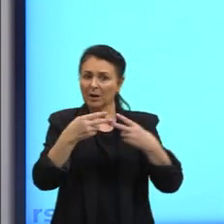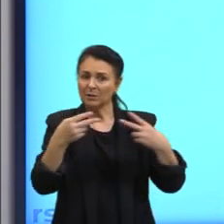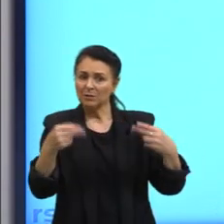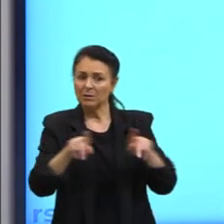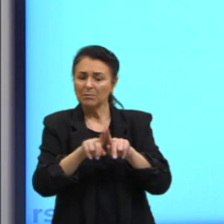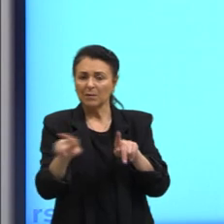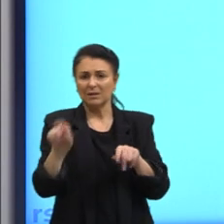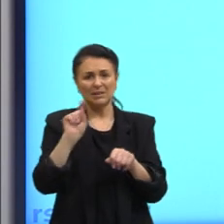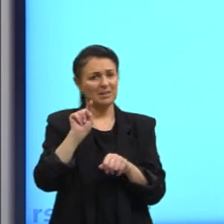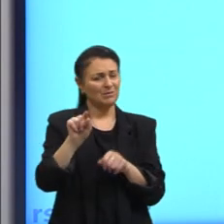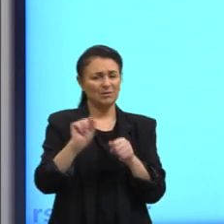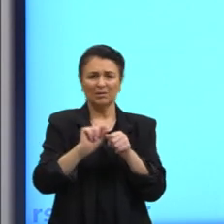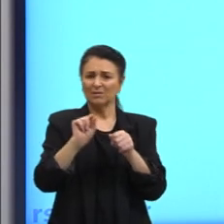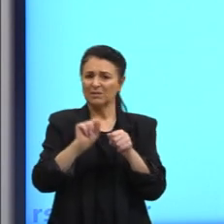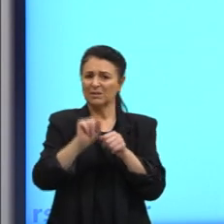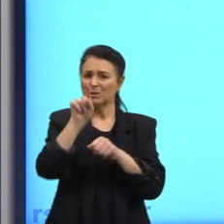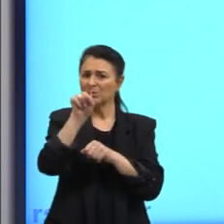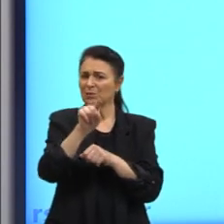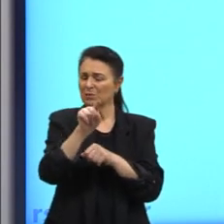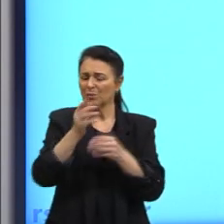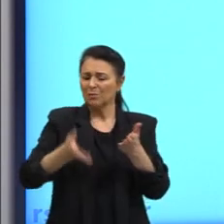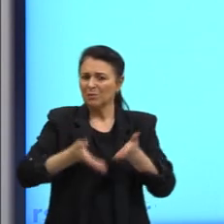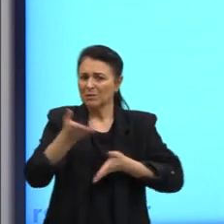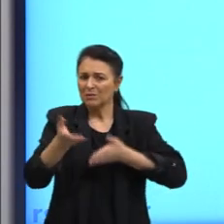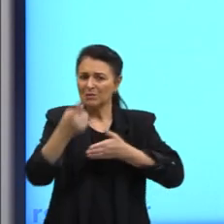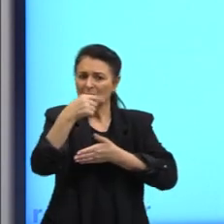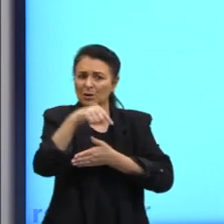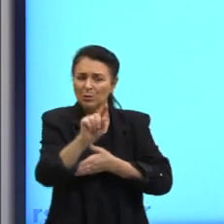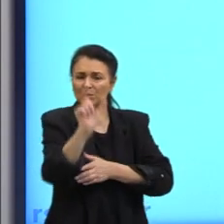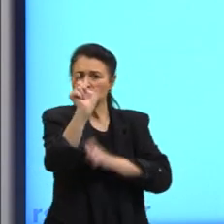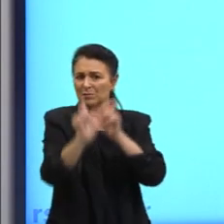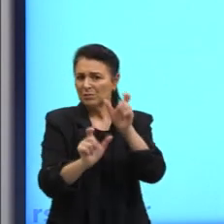no que el no no